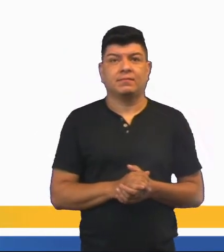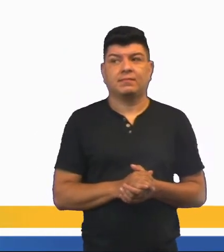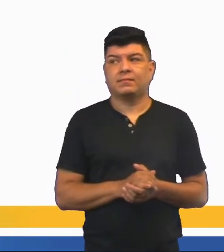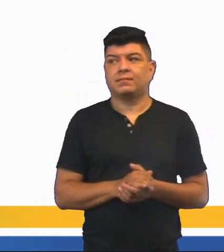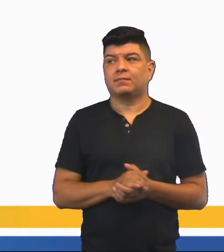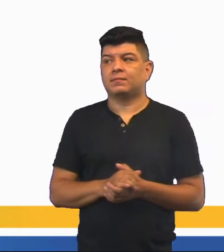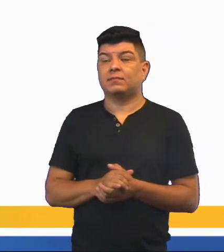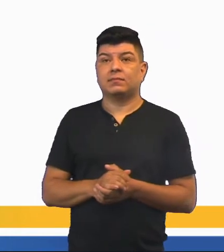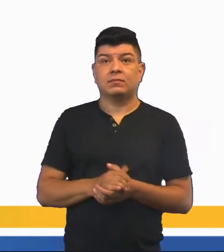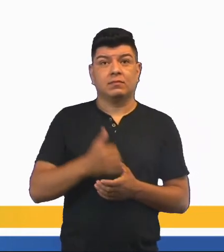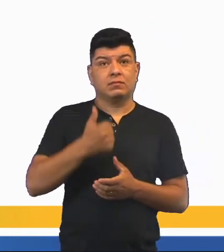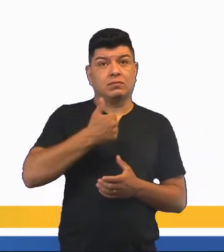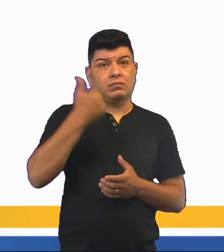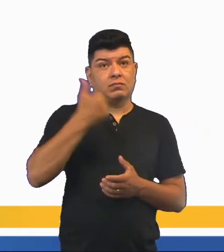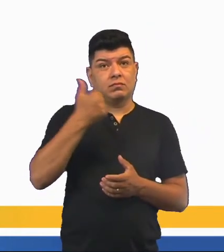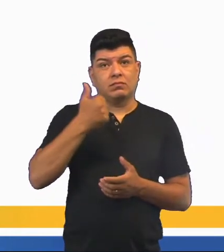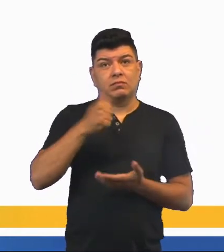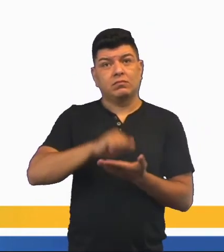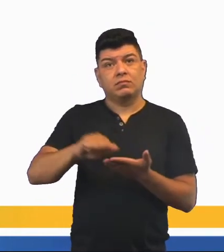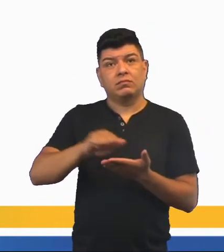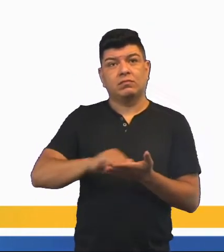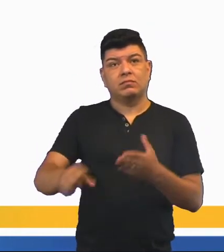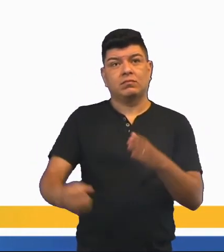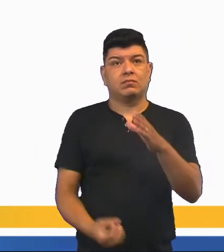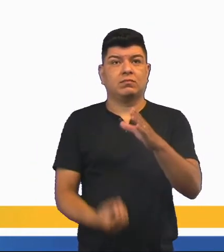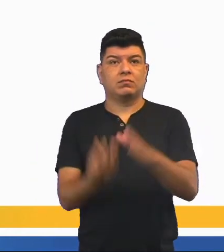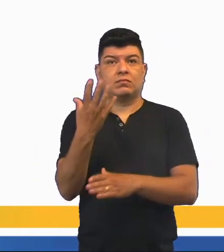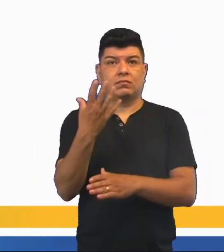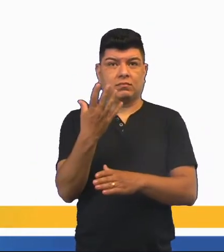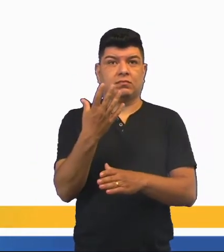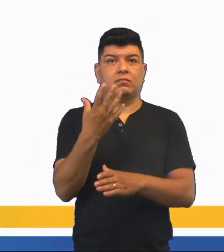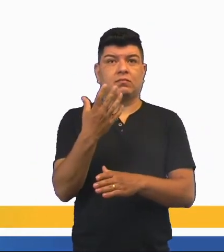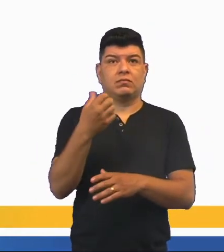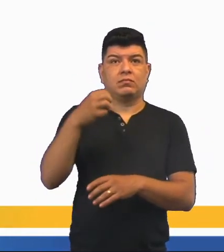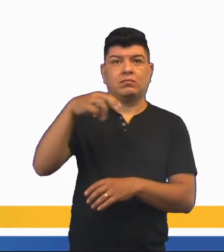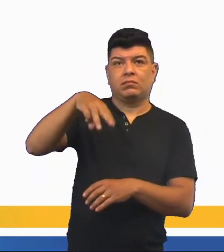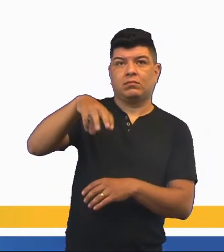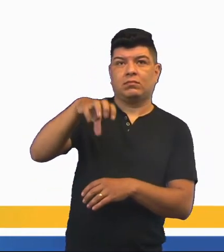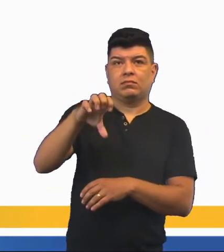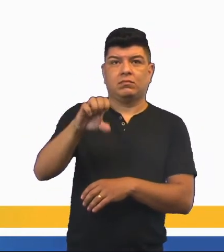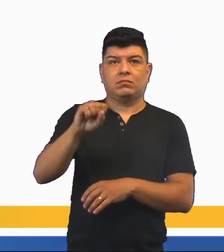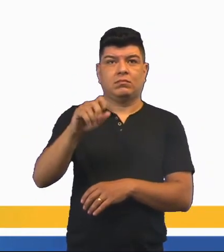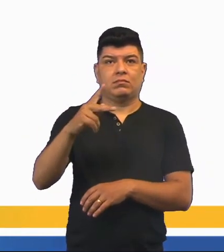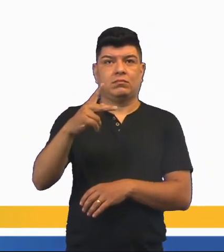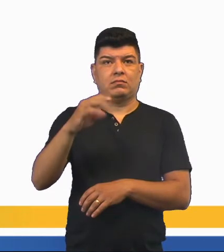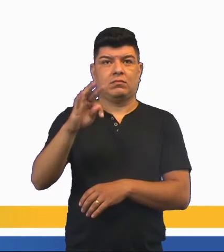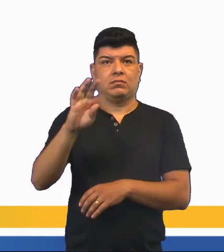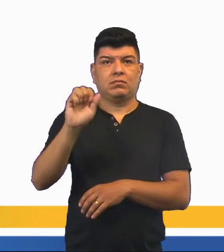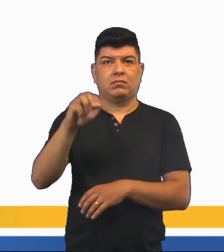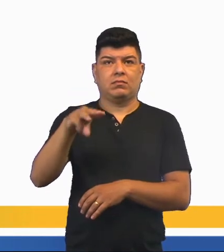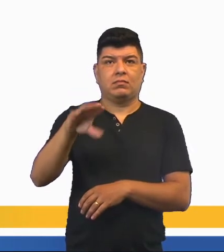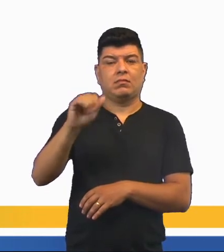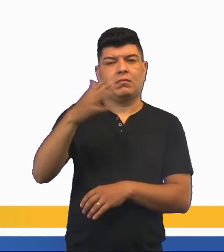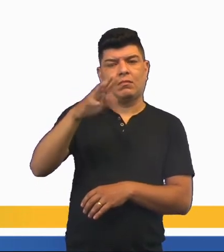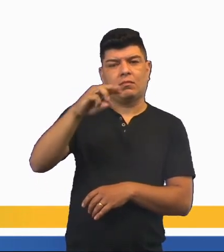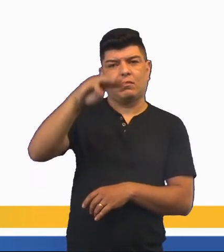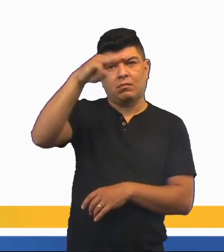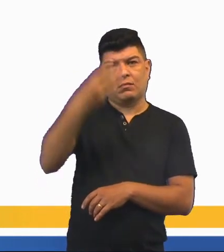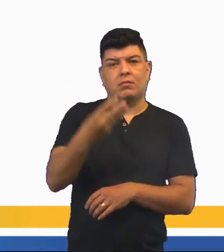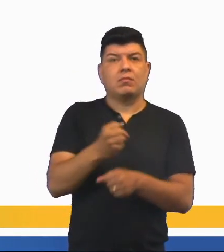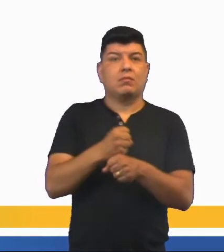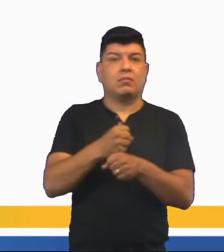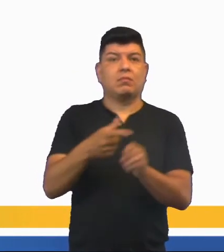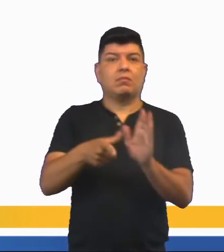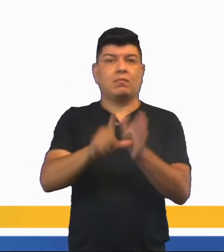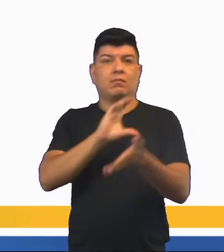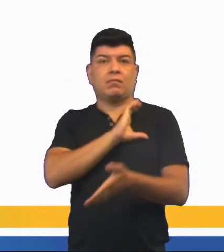O primeiro registro da escrita surge na Mesopotâmia, Iraque. Há cerca de 3.000 anos antes